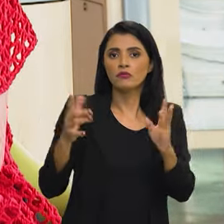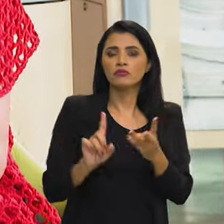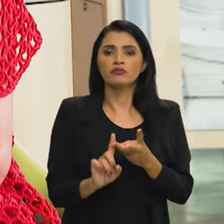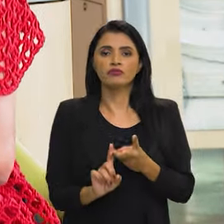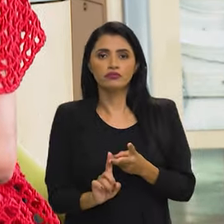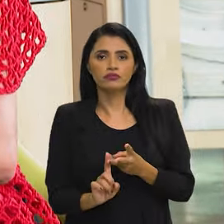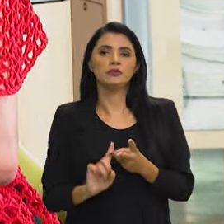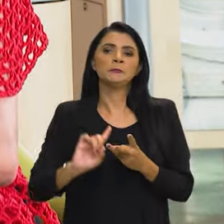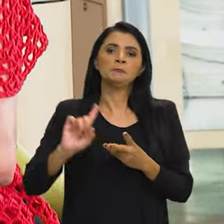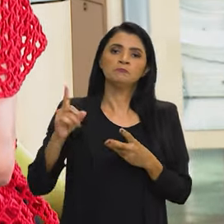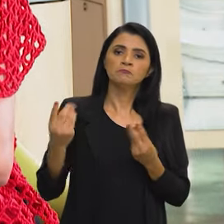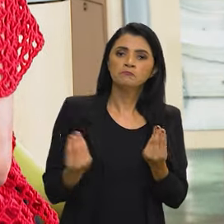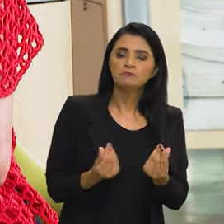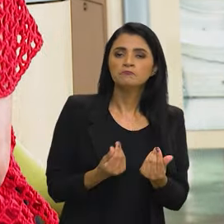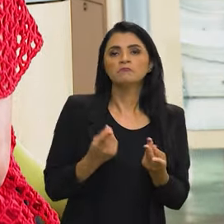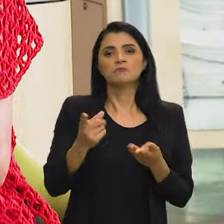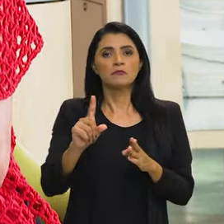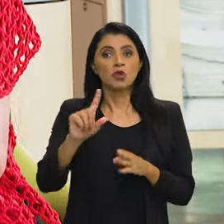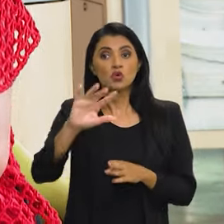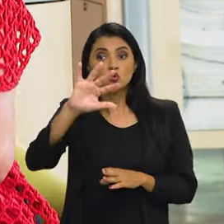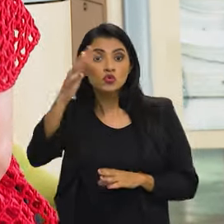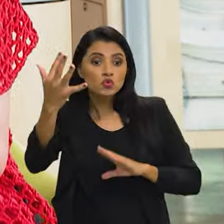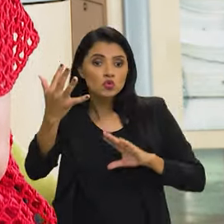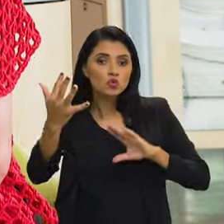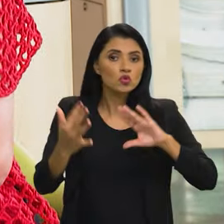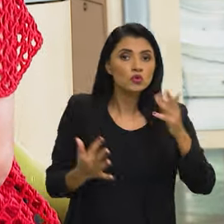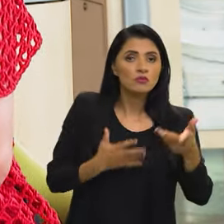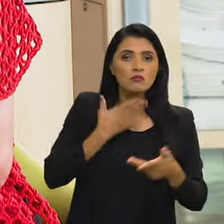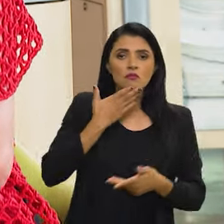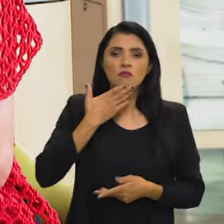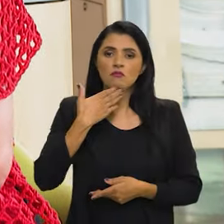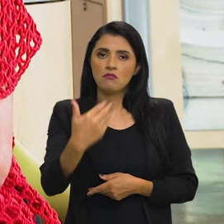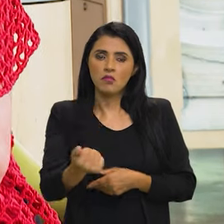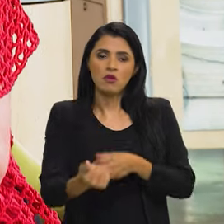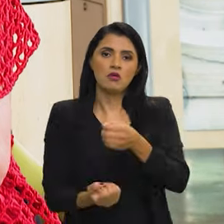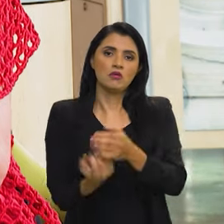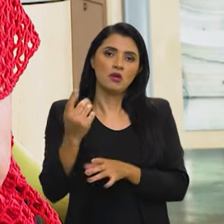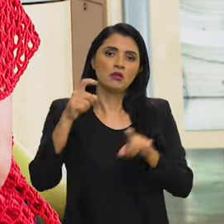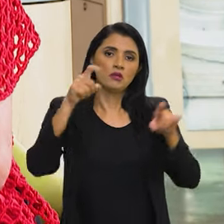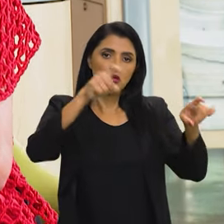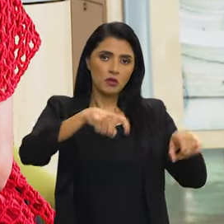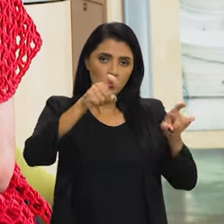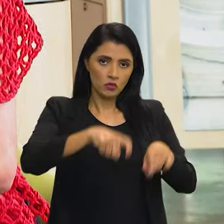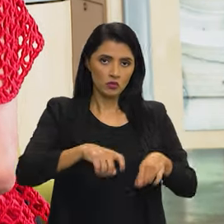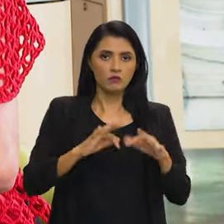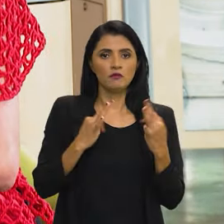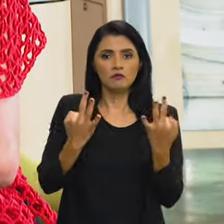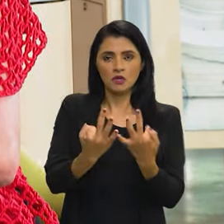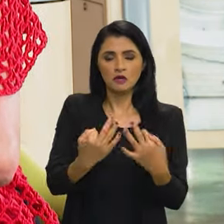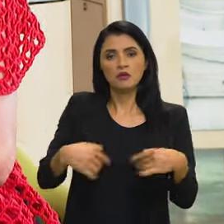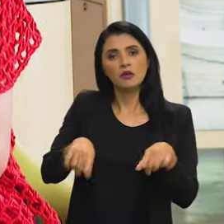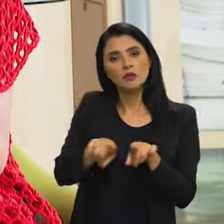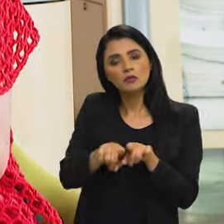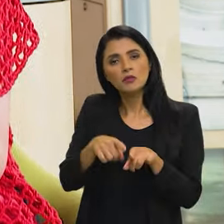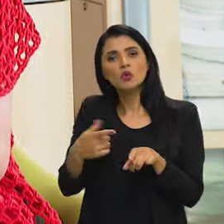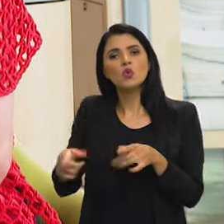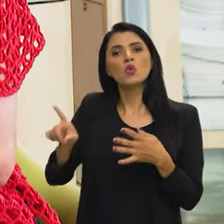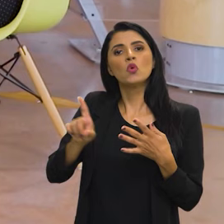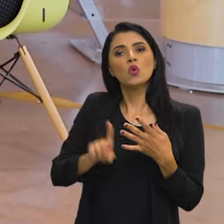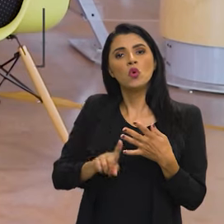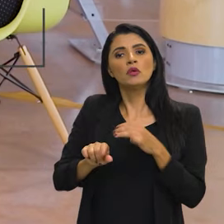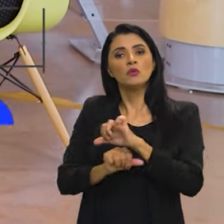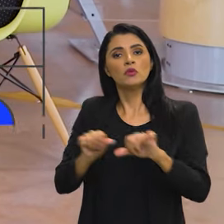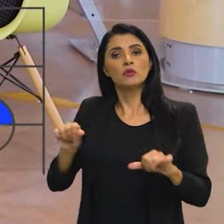climática, que dialogam com soluções para melhorar a produtividade na agricultura familiar, que dialogam com a